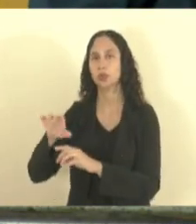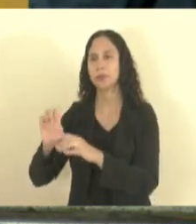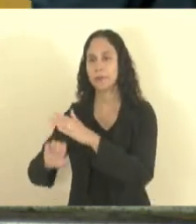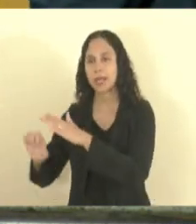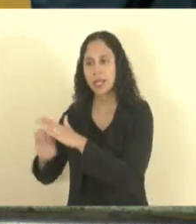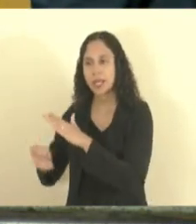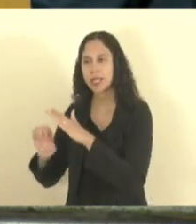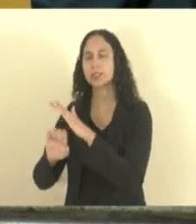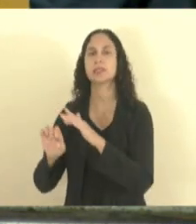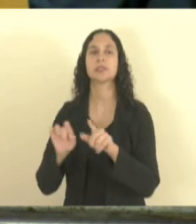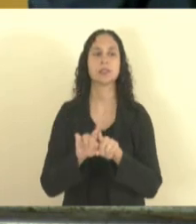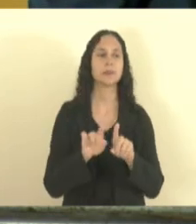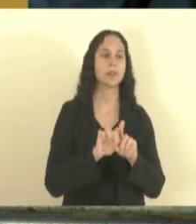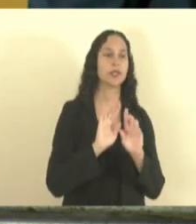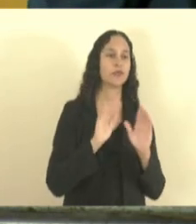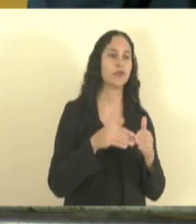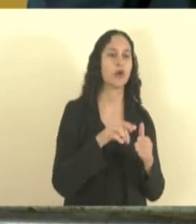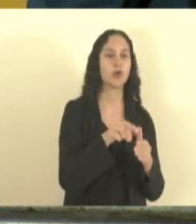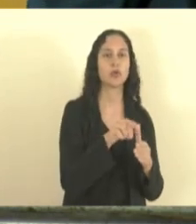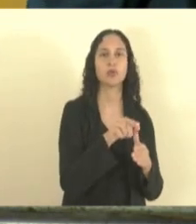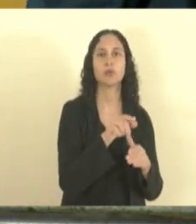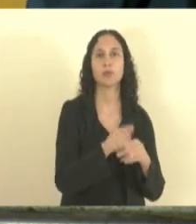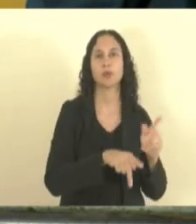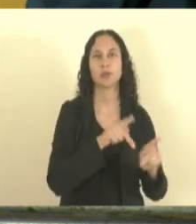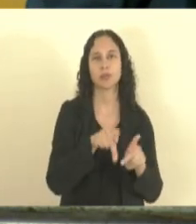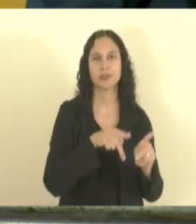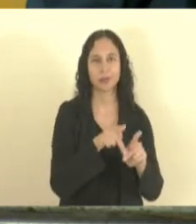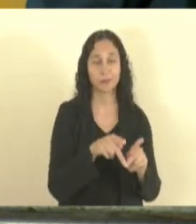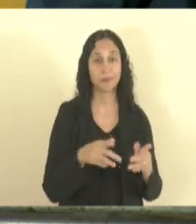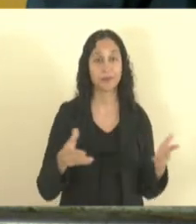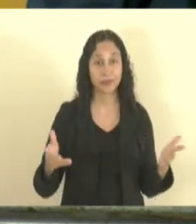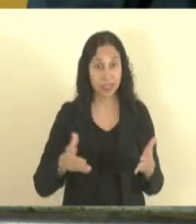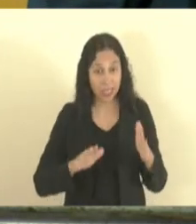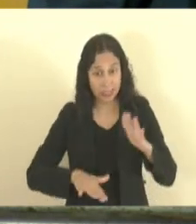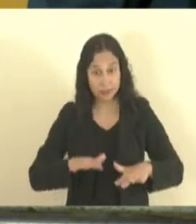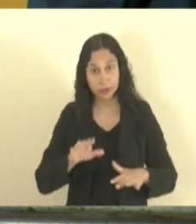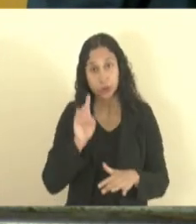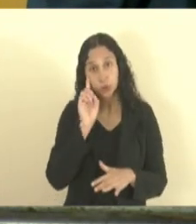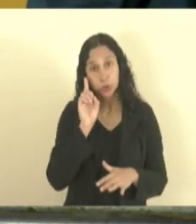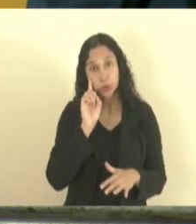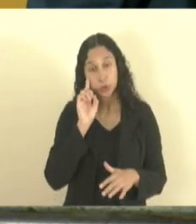vezes o dia a dia das atividades parlamentares